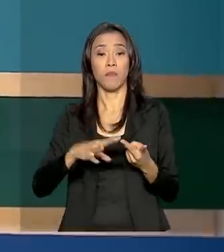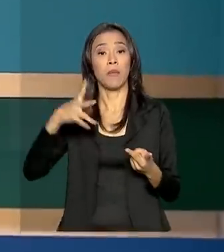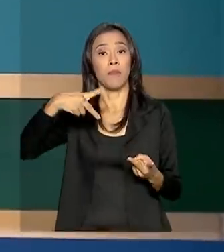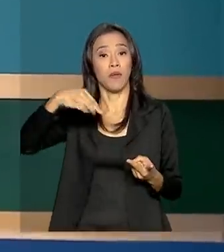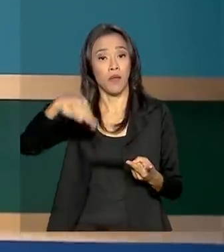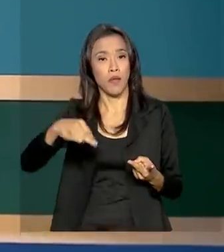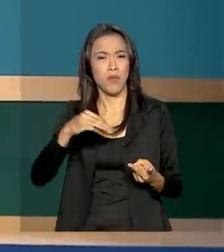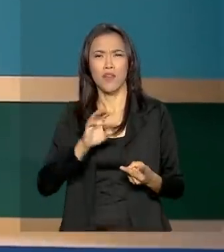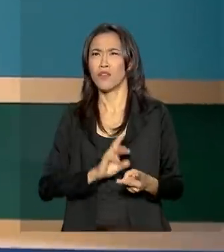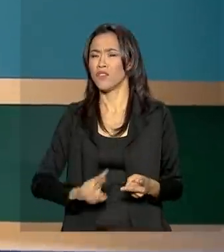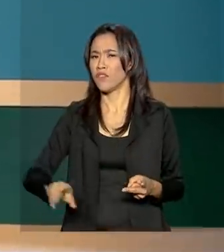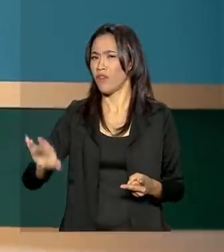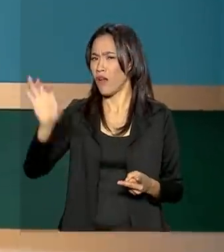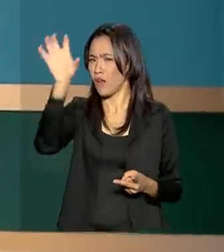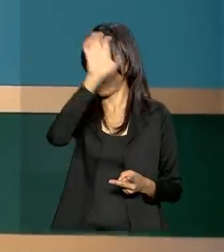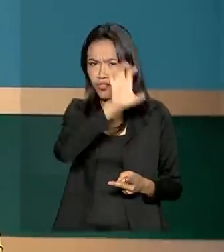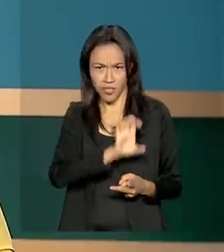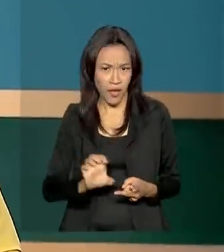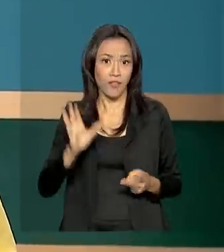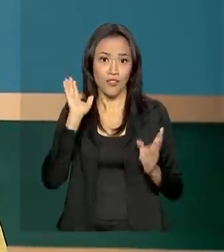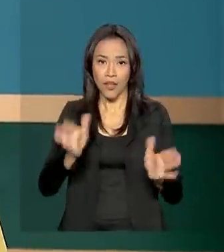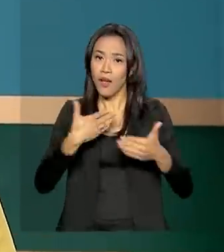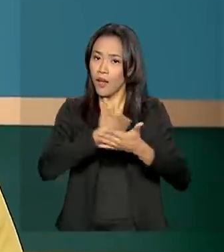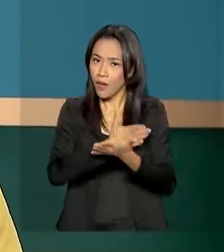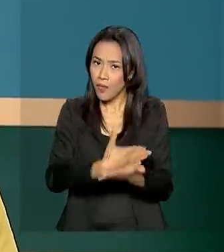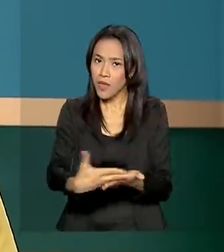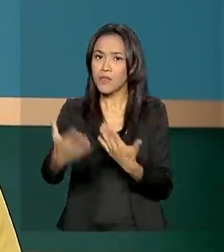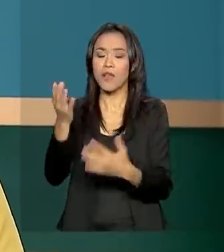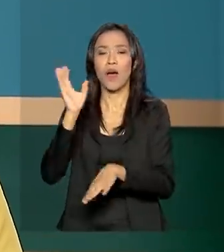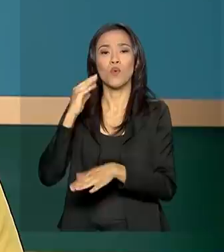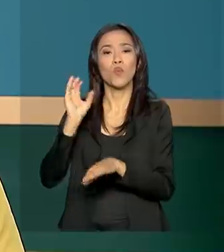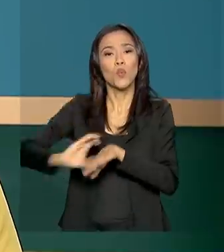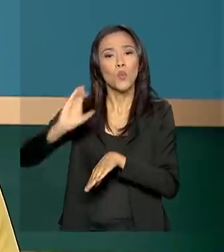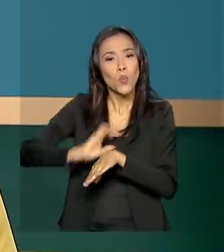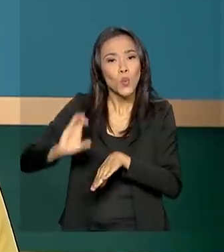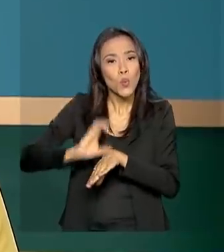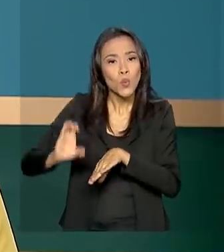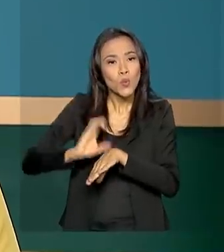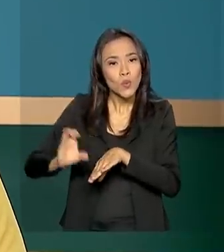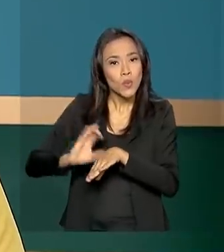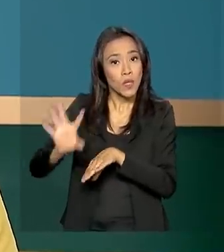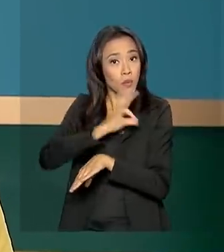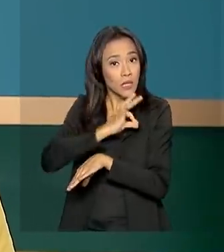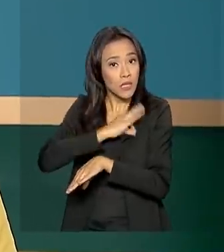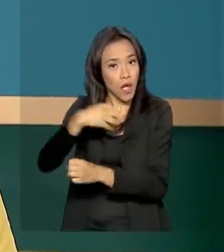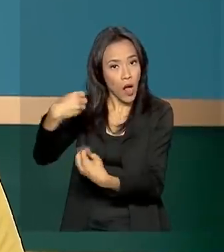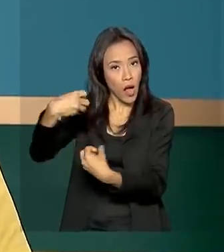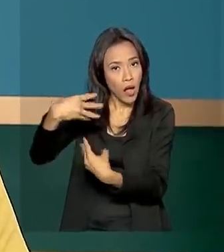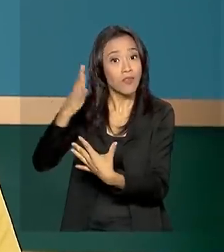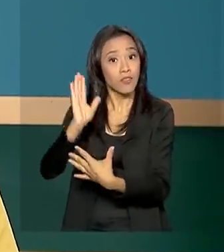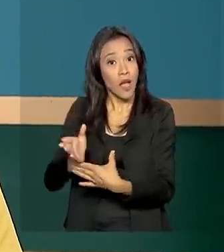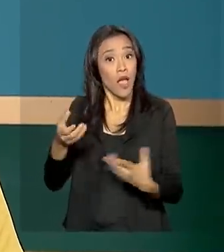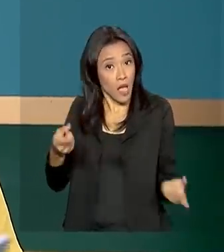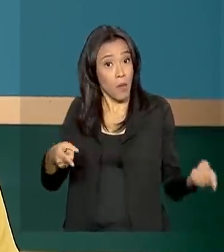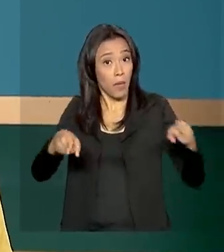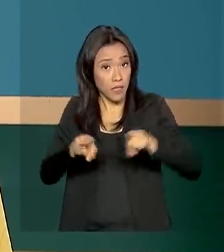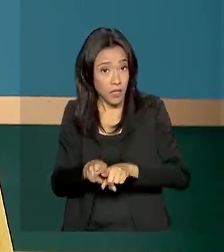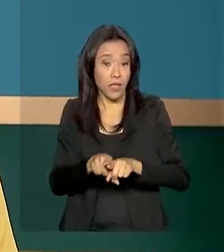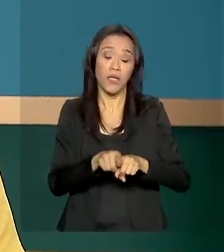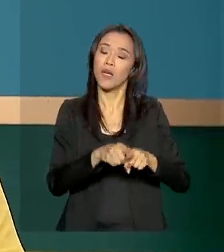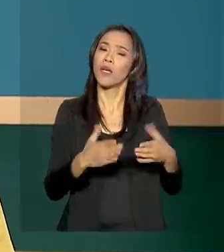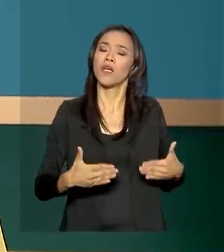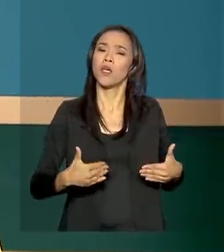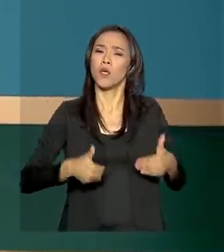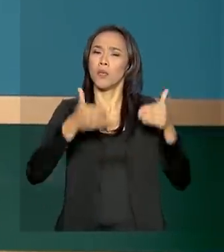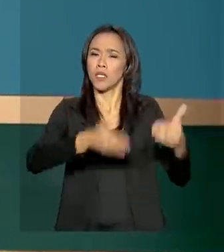de vários estados iniciaram o curso do programa da Academia Nacional de Polícia, uma parceria entre o Ministério da